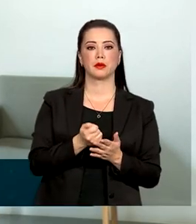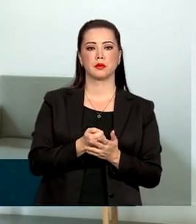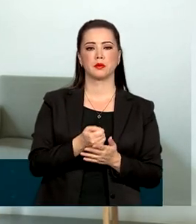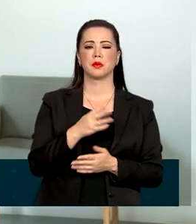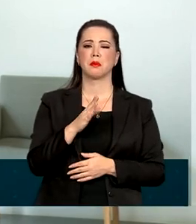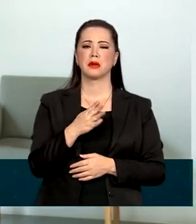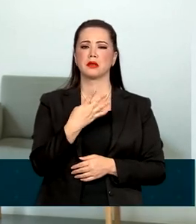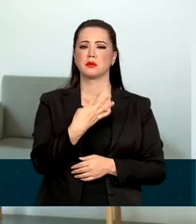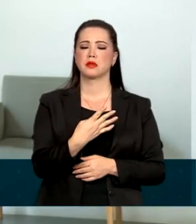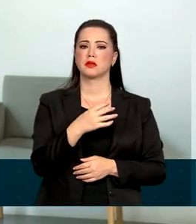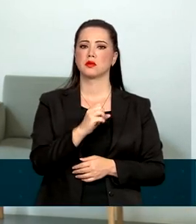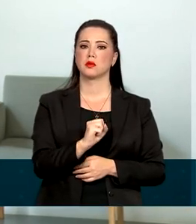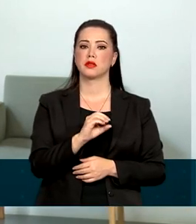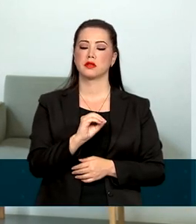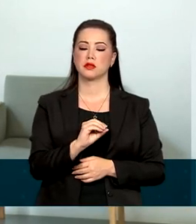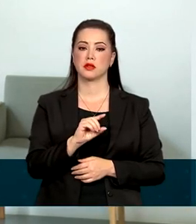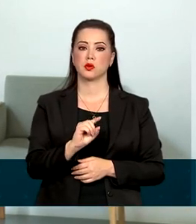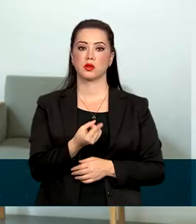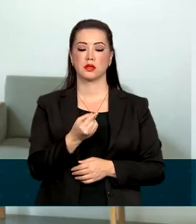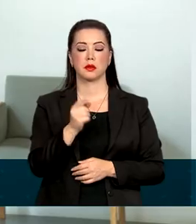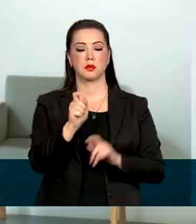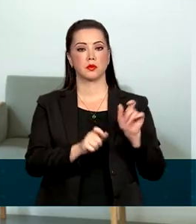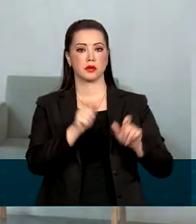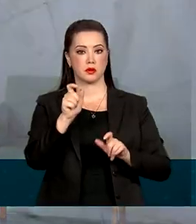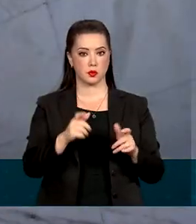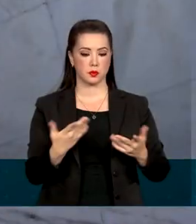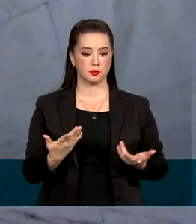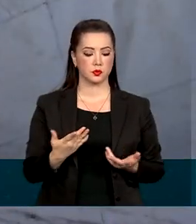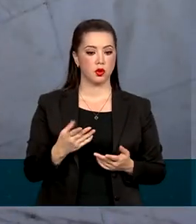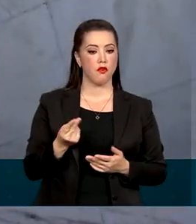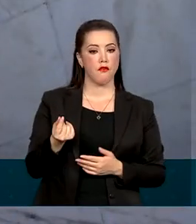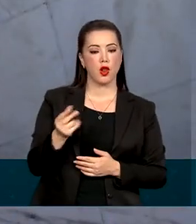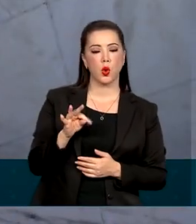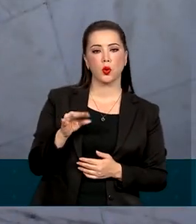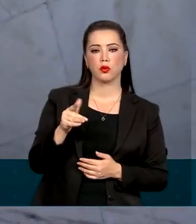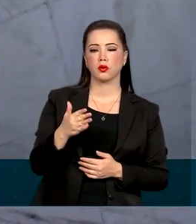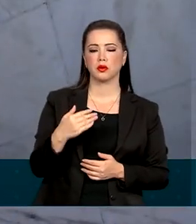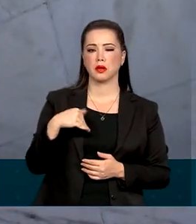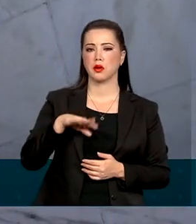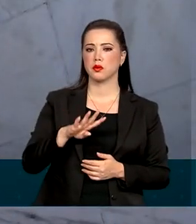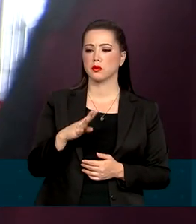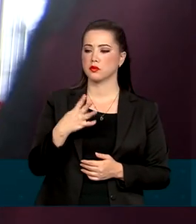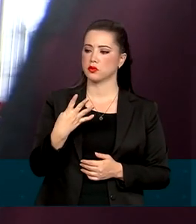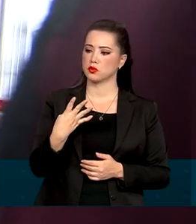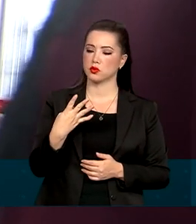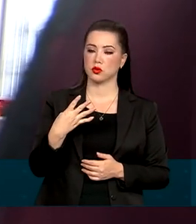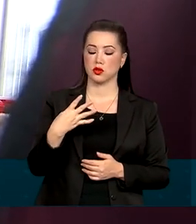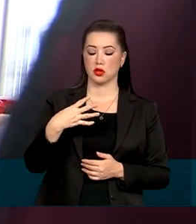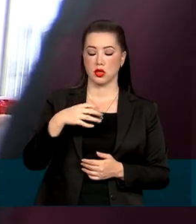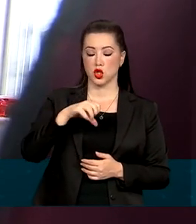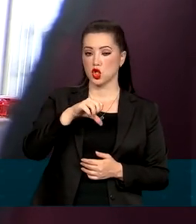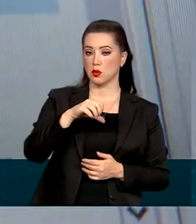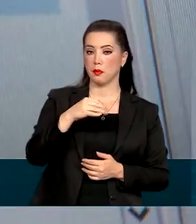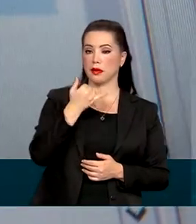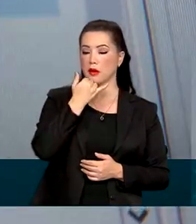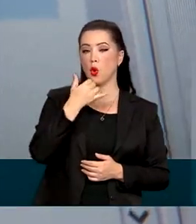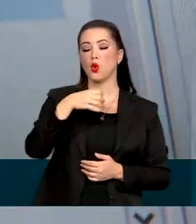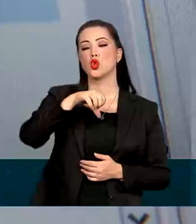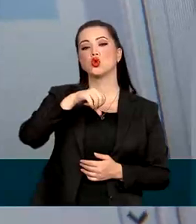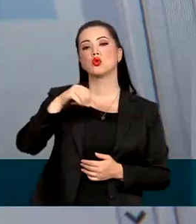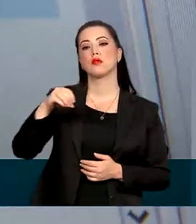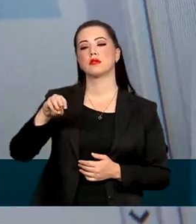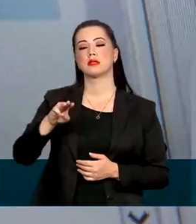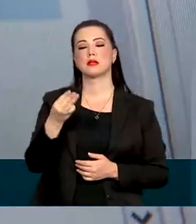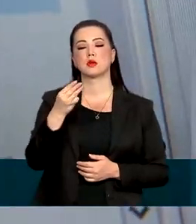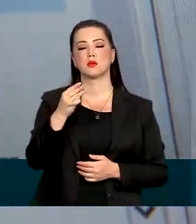480 mil contribuintes, num valor total de mais de 900 milhões de reais. A consulta